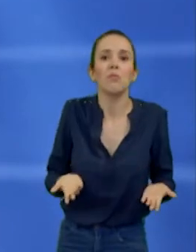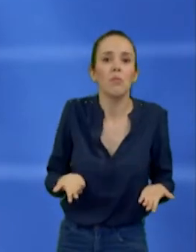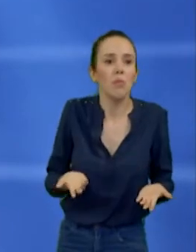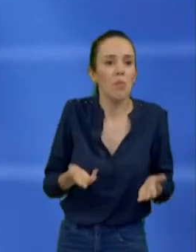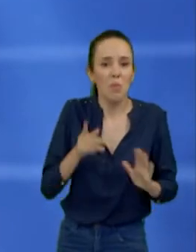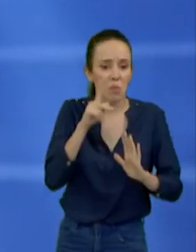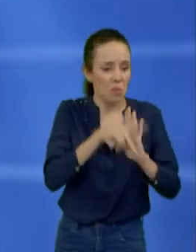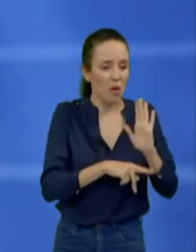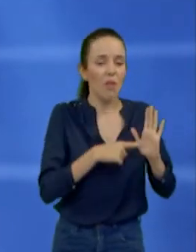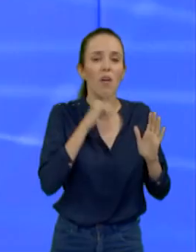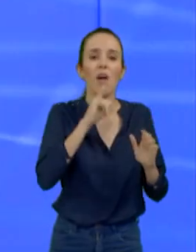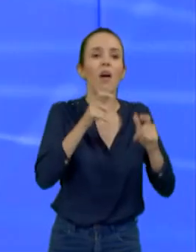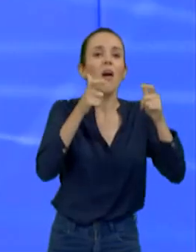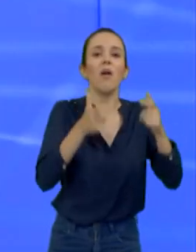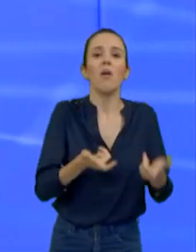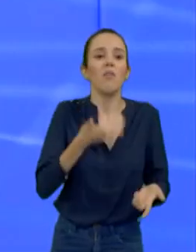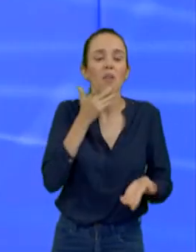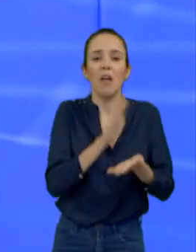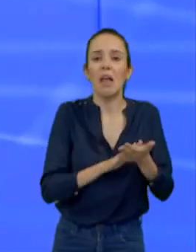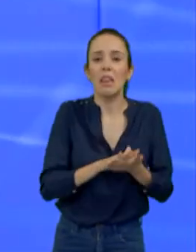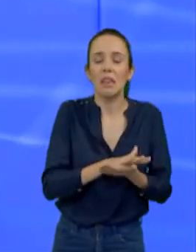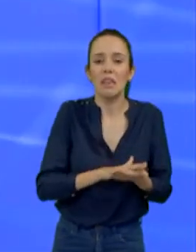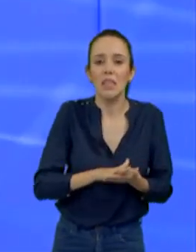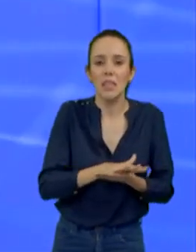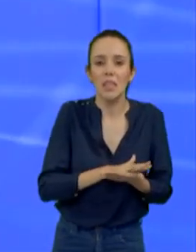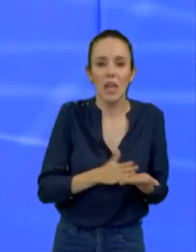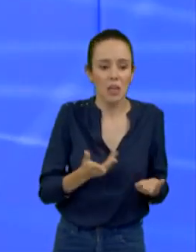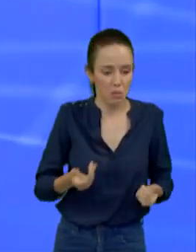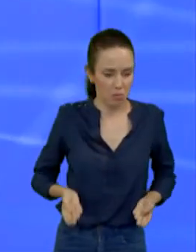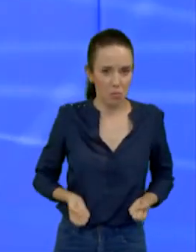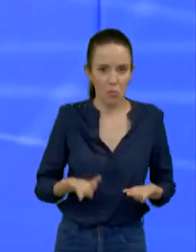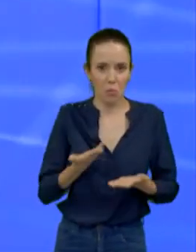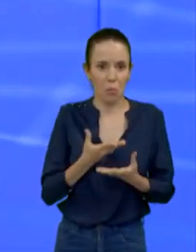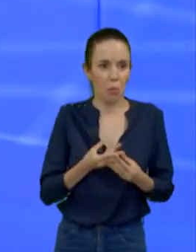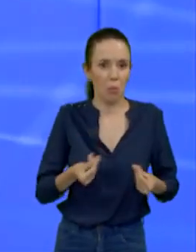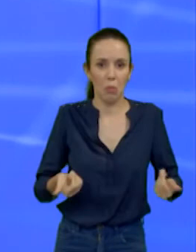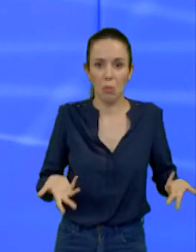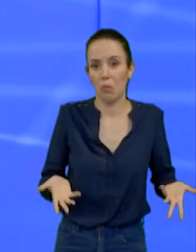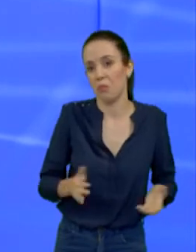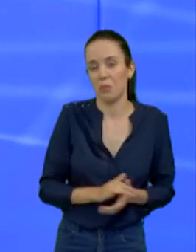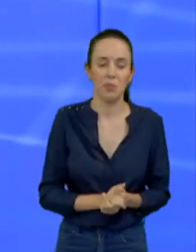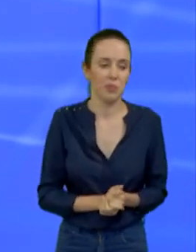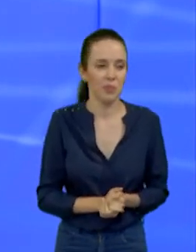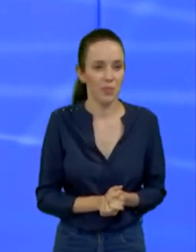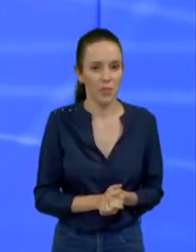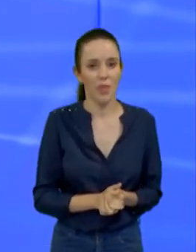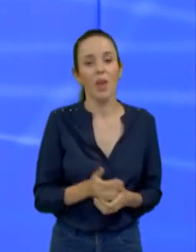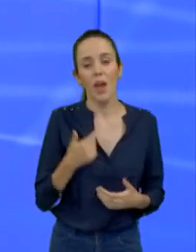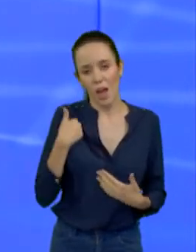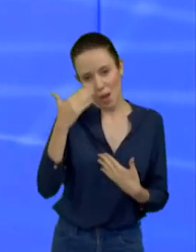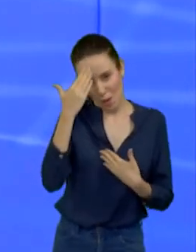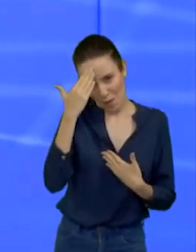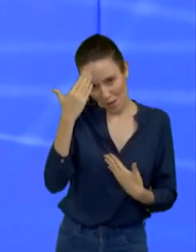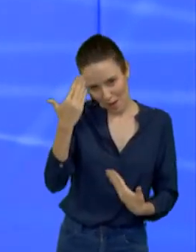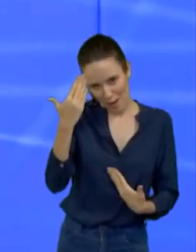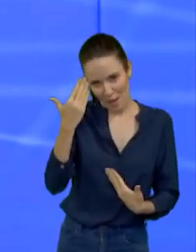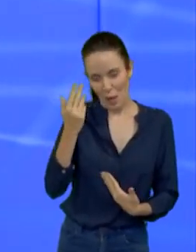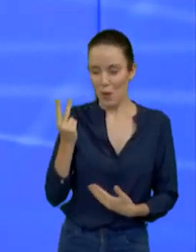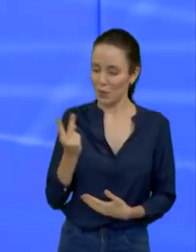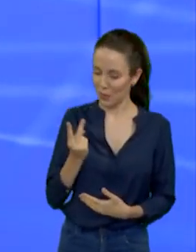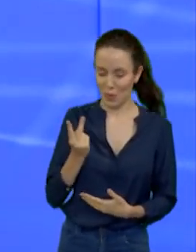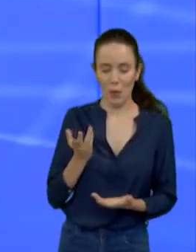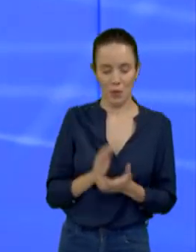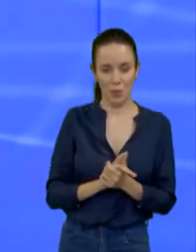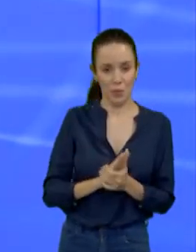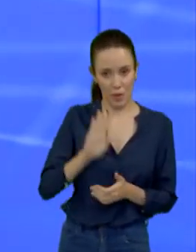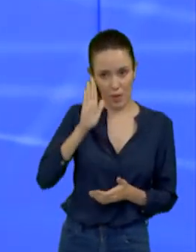projeto não diz onde era. Tempo esgotado, candidato, muito obrigado pela participação. Agora, eu agradeço aos candidatos, podem retornar aos seus